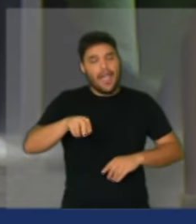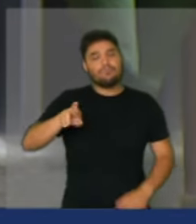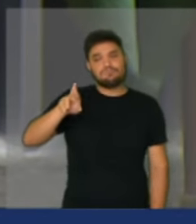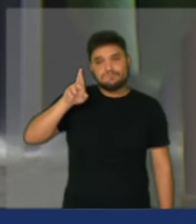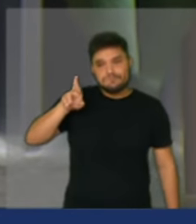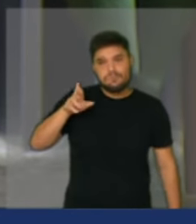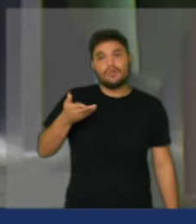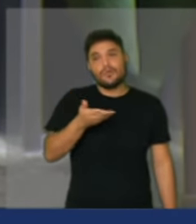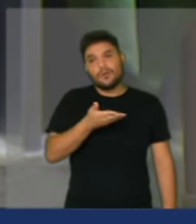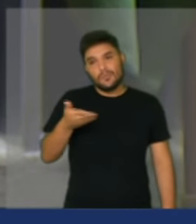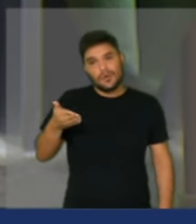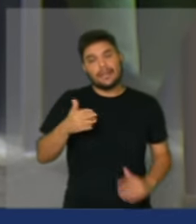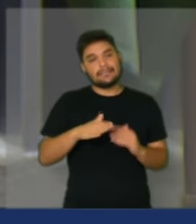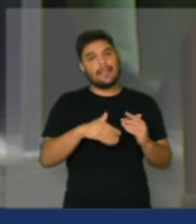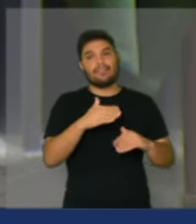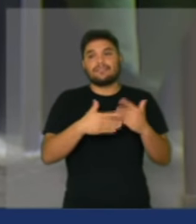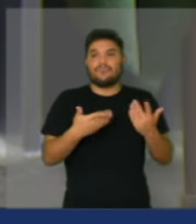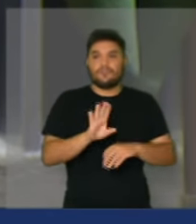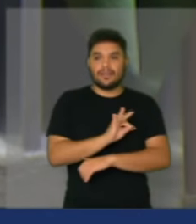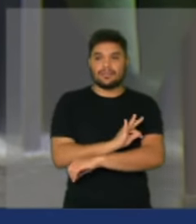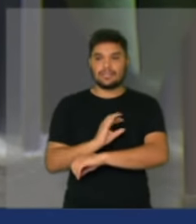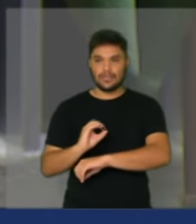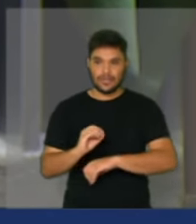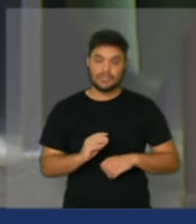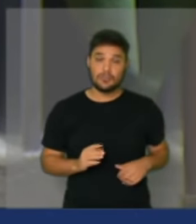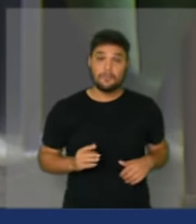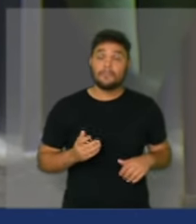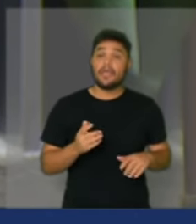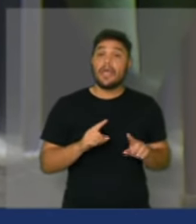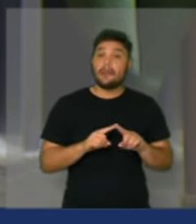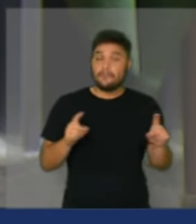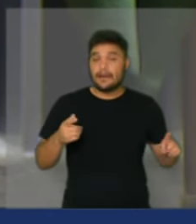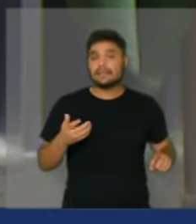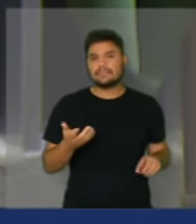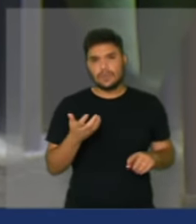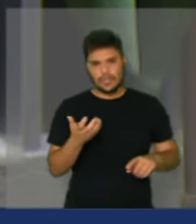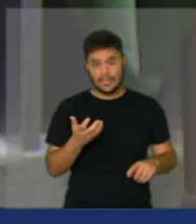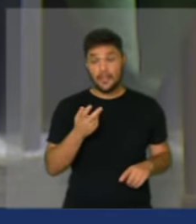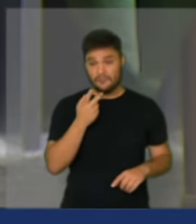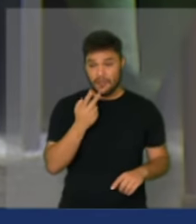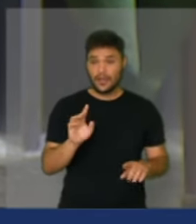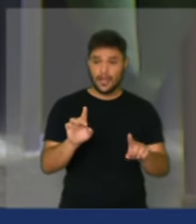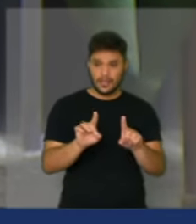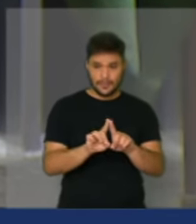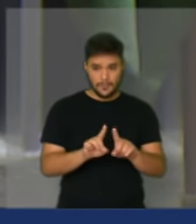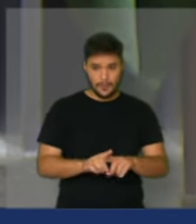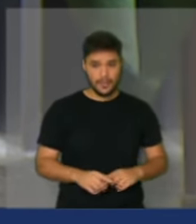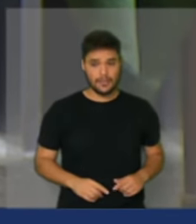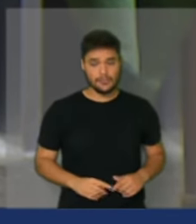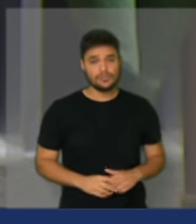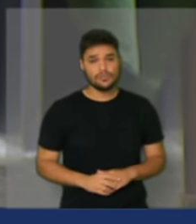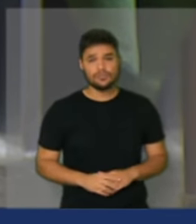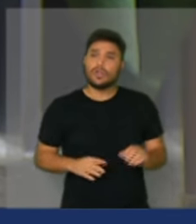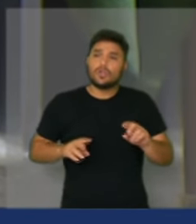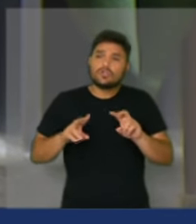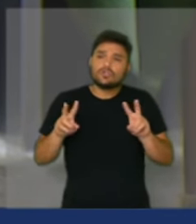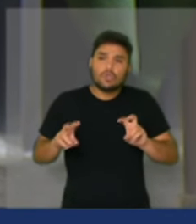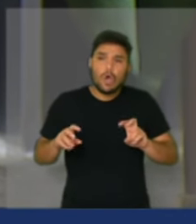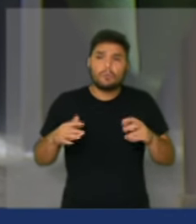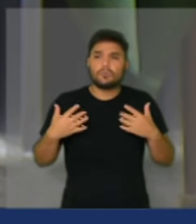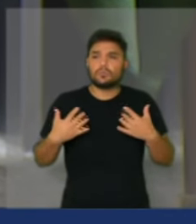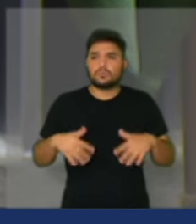por esse desenvolvimento. Senhor presidente, mas não poderia deixar de falar sobre o escândalo